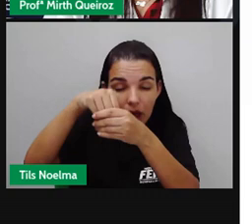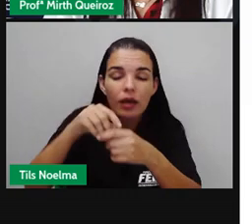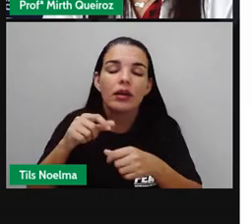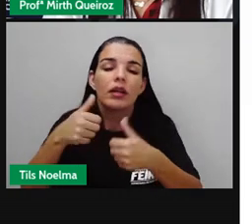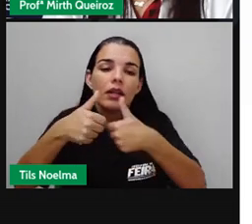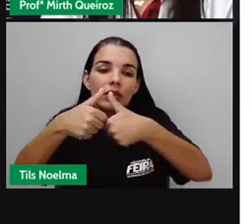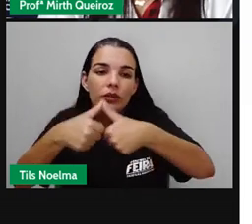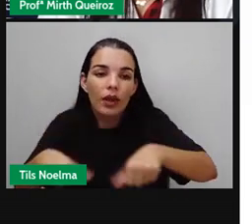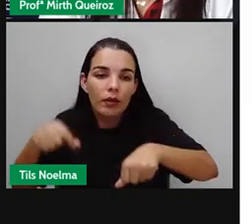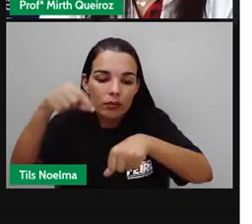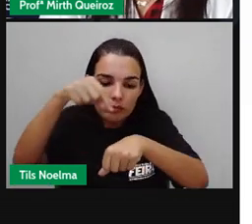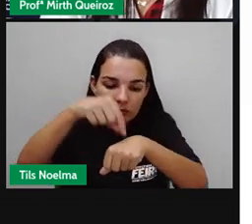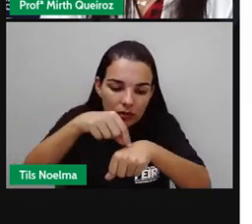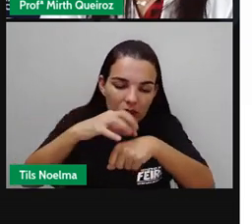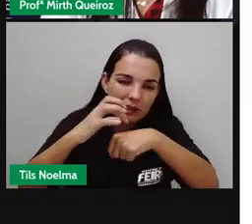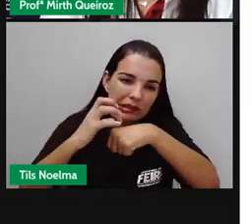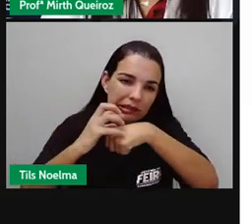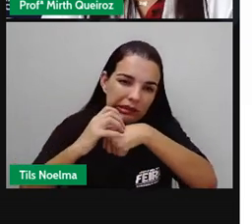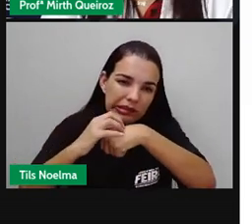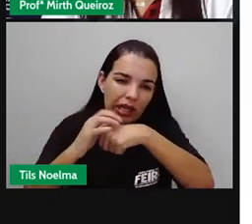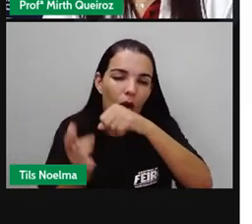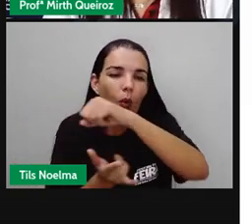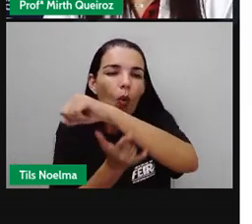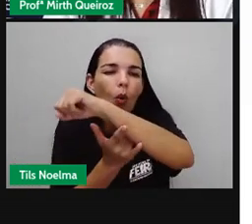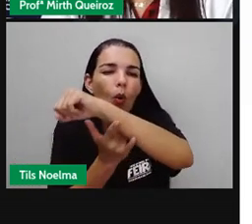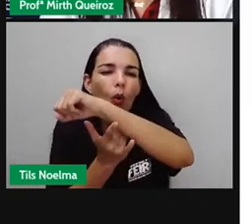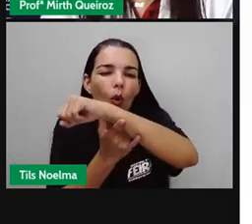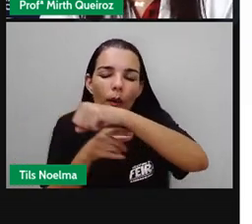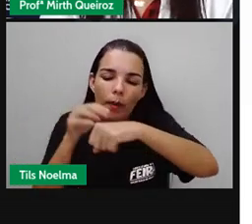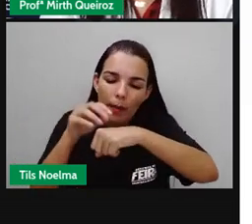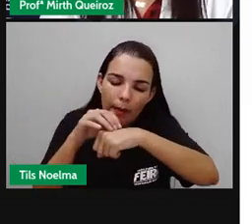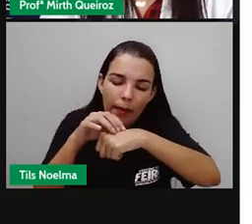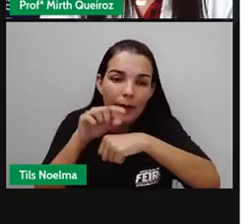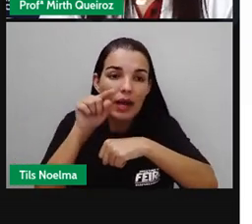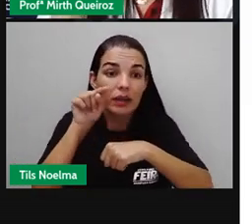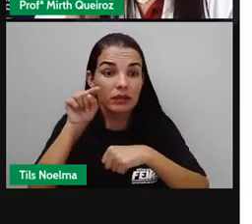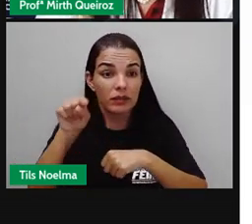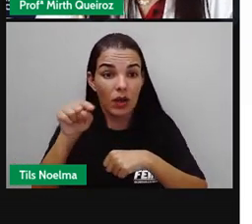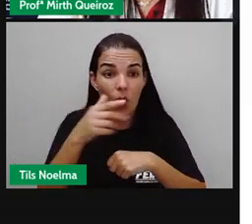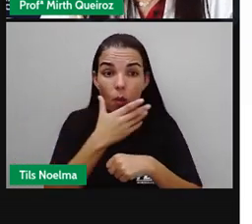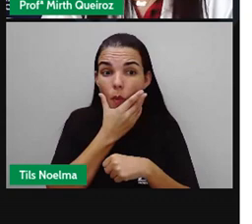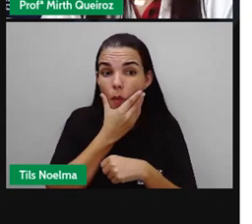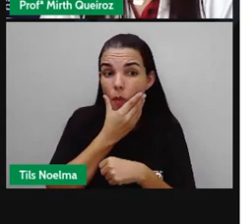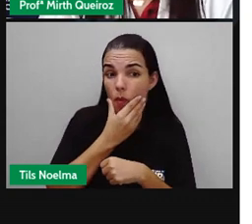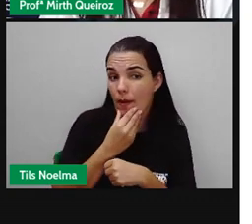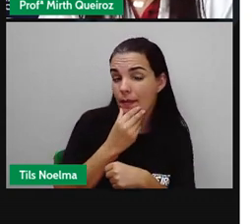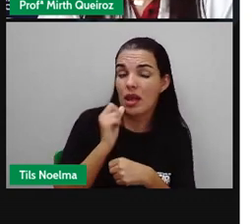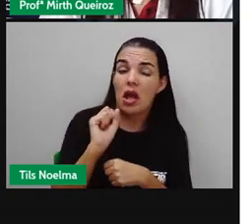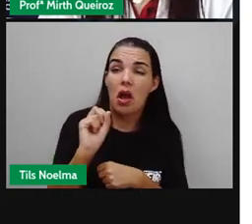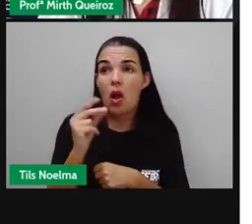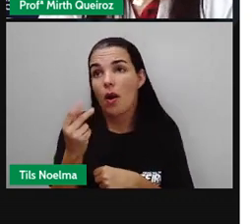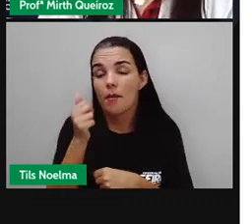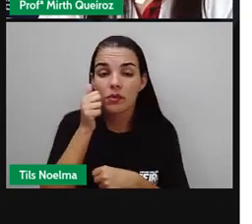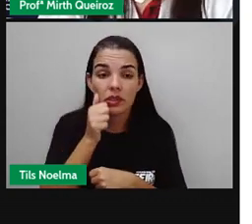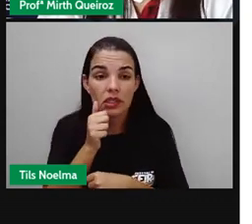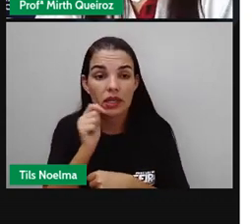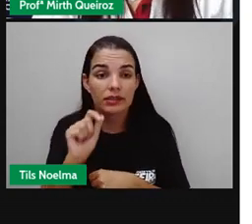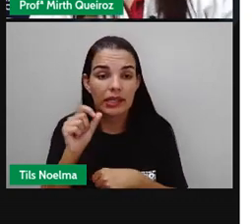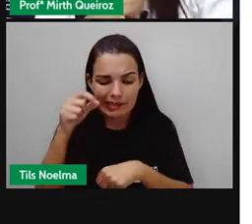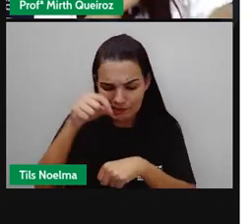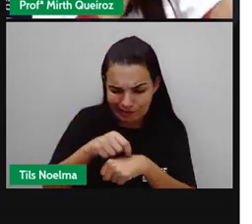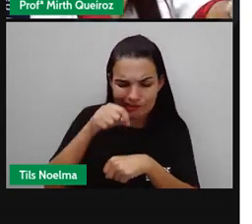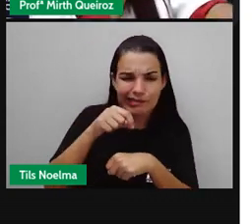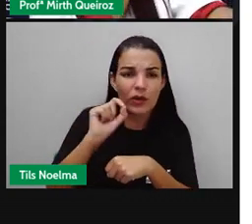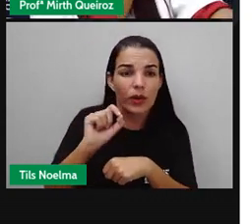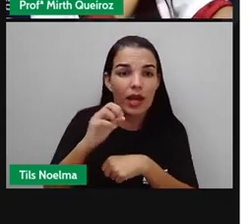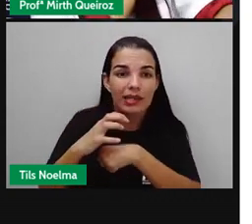ali suas fezes. Ele pica, suga o sangue e deixa depositar suas fezes. Qual a reação que a gente tem ao ser picado por um